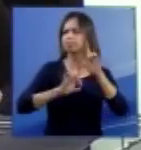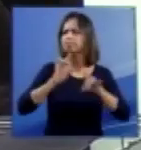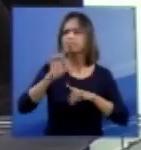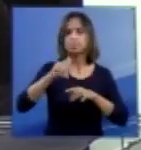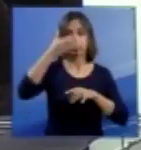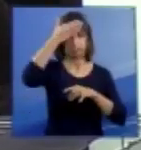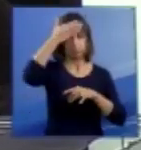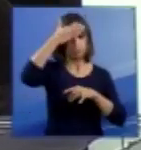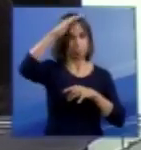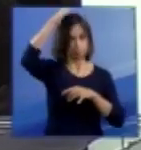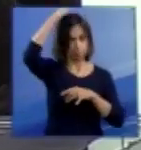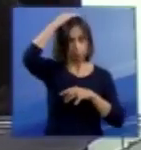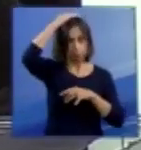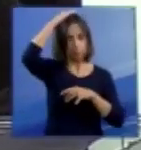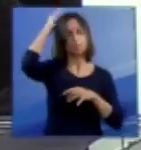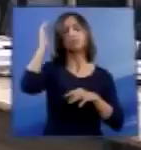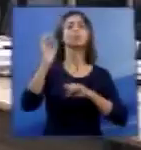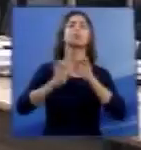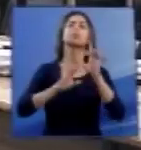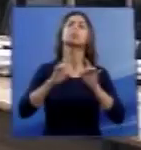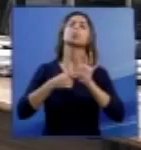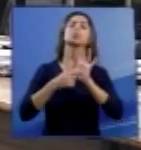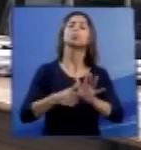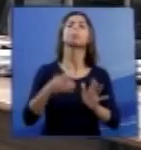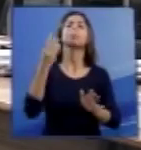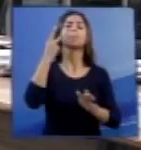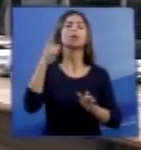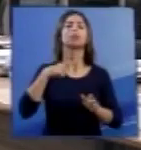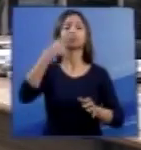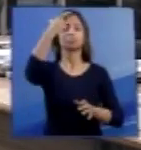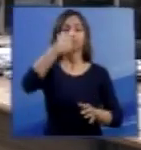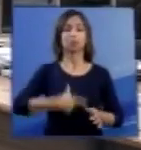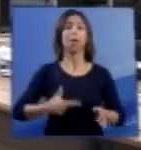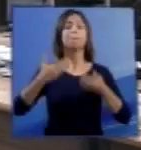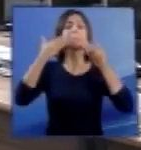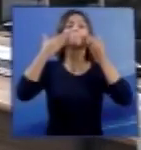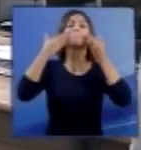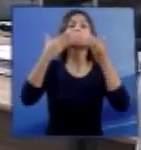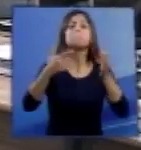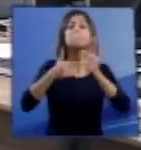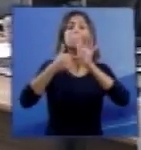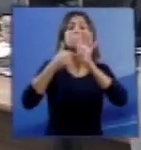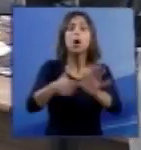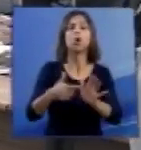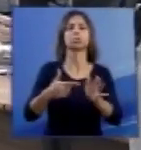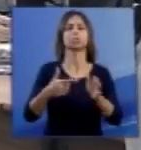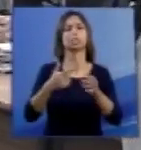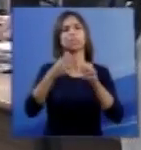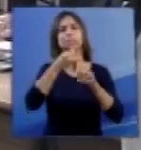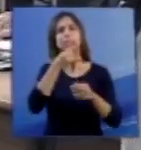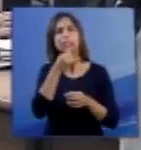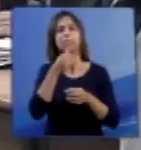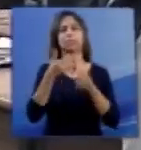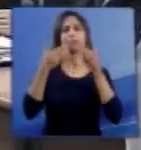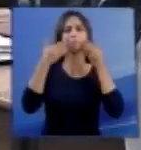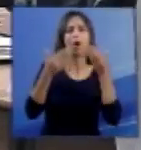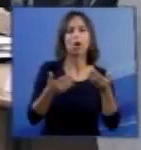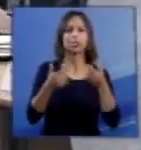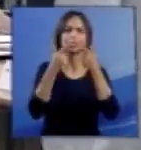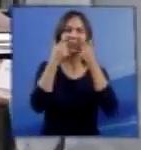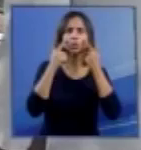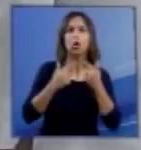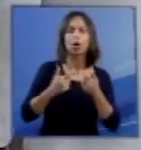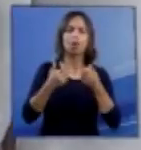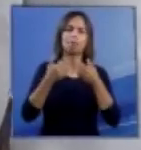seriam necessárias para a exteriorização comportamental dos conteúdos da mente. não é porque o feto anencefalo não